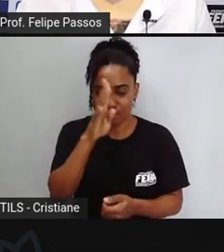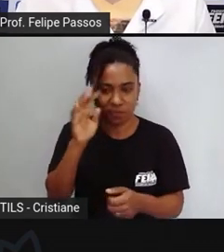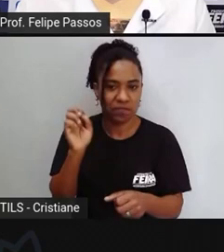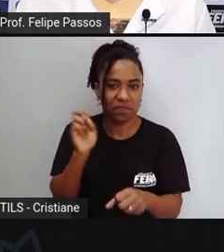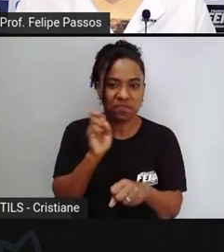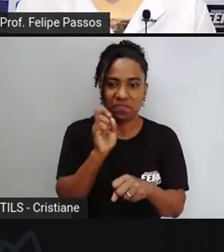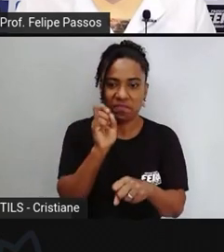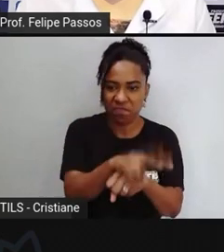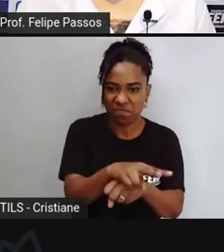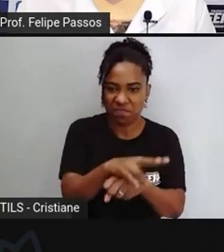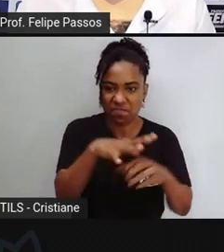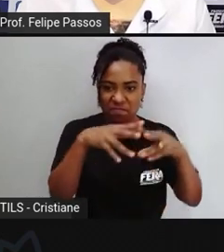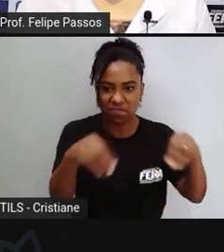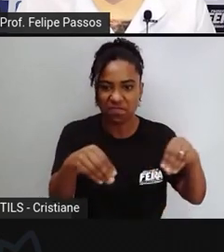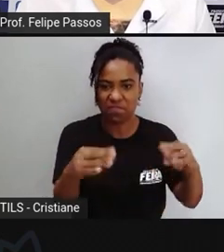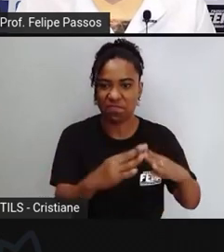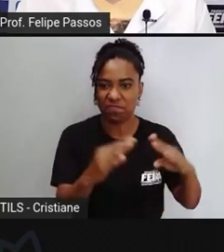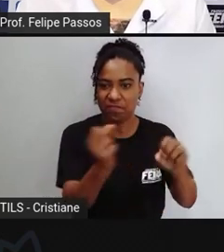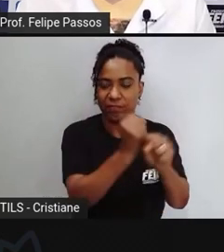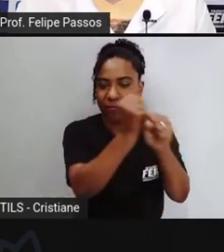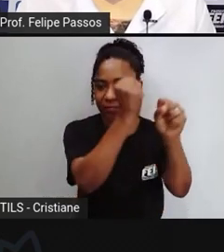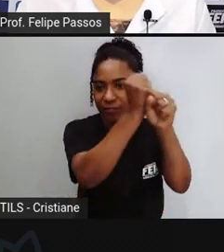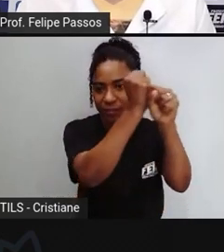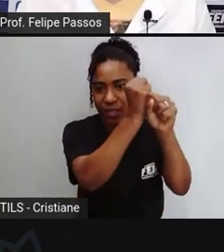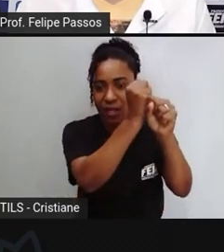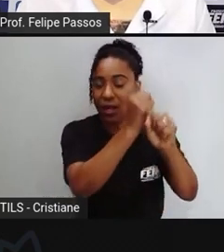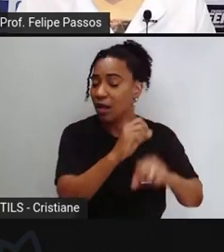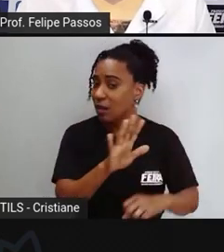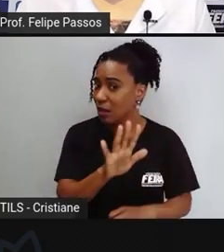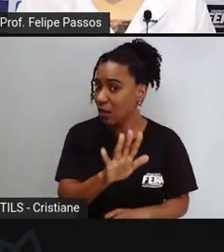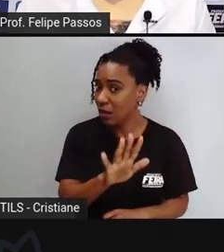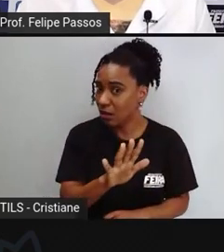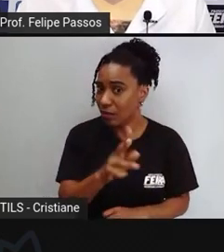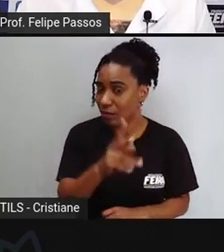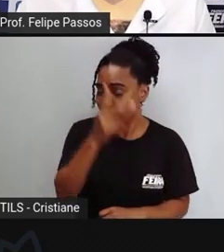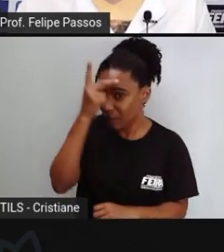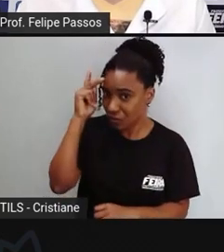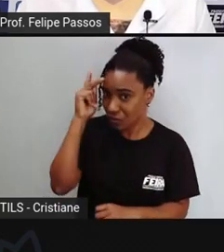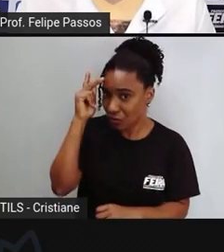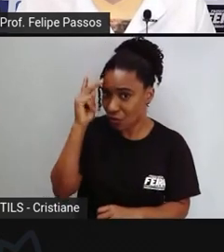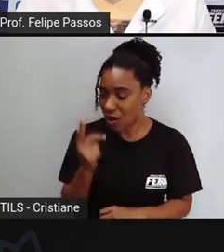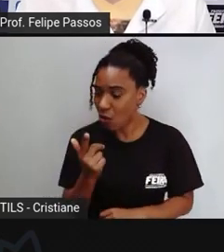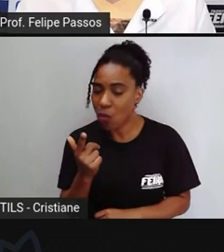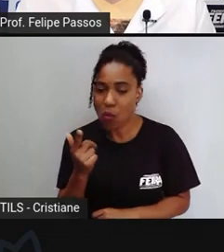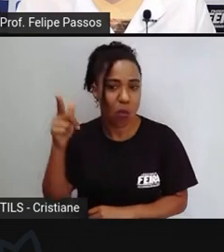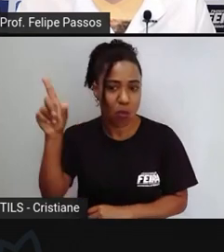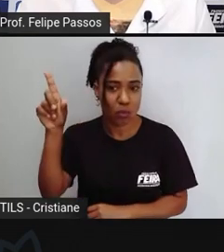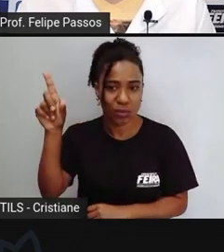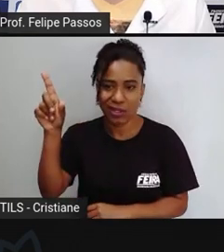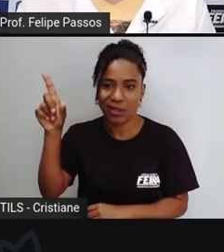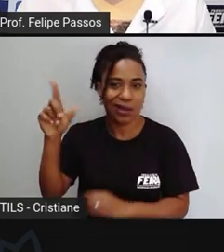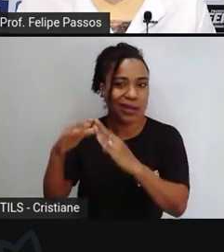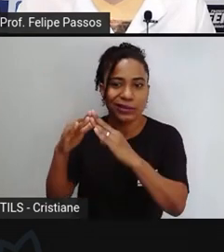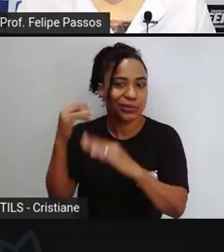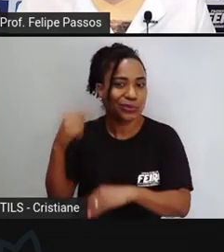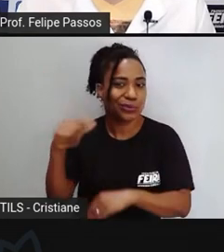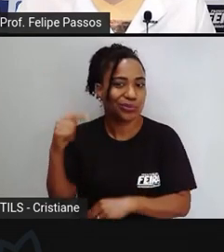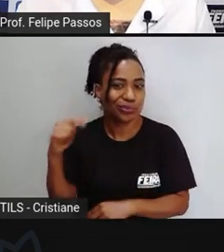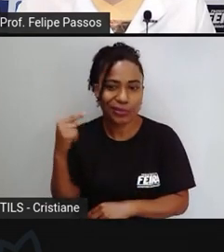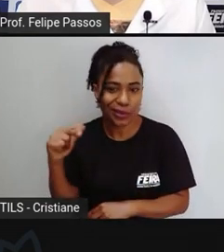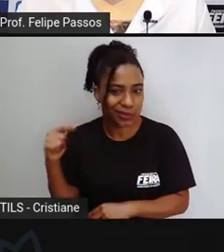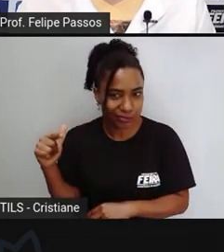não tem outra opção as pessoas tem outra opção mas